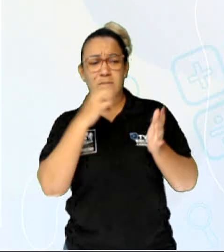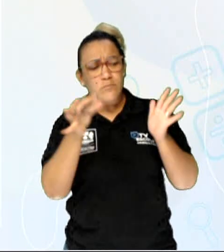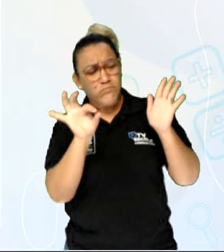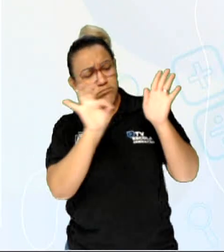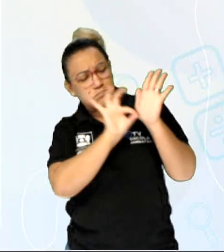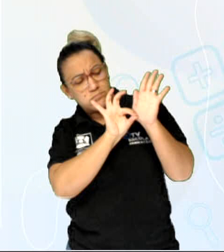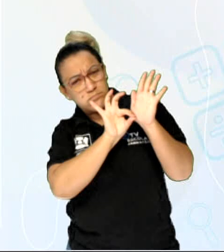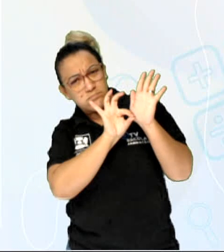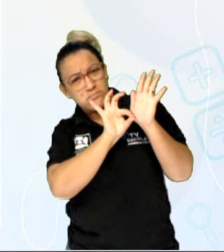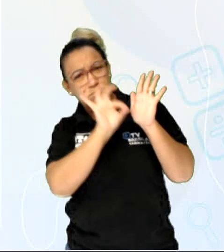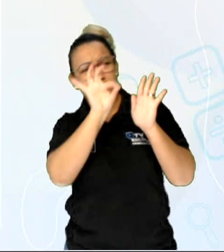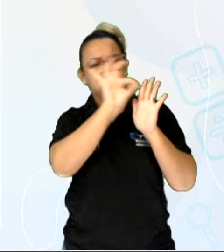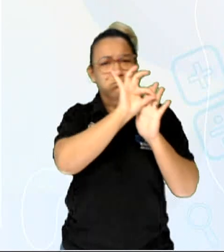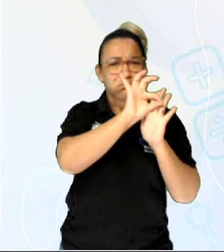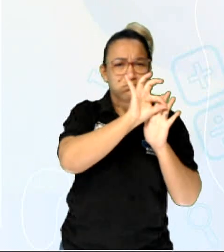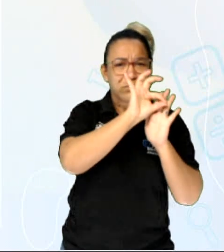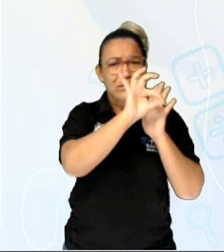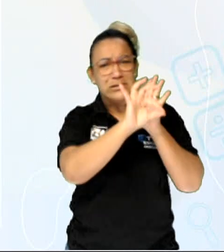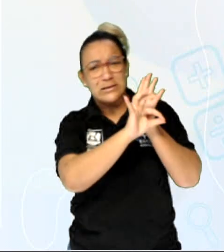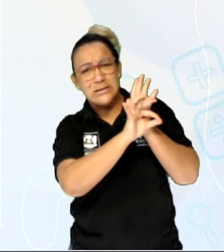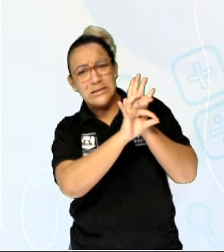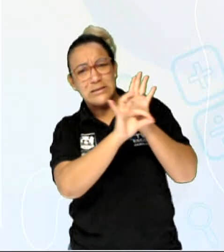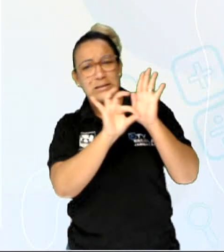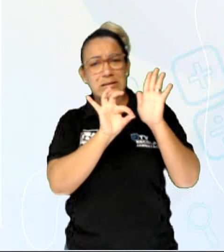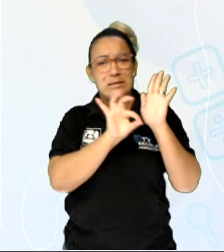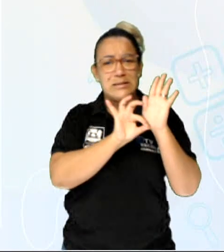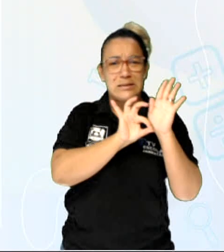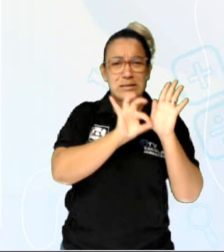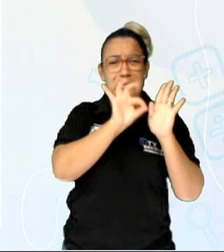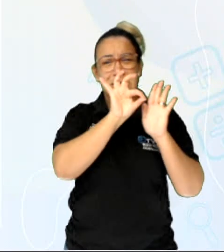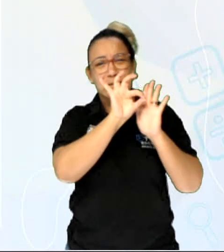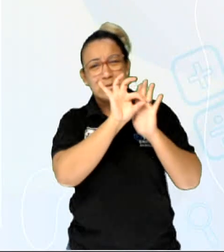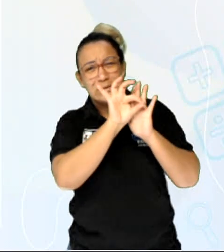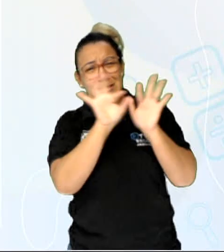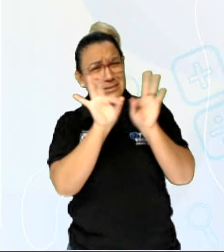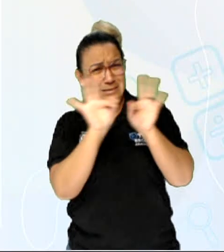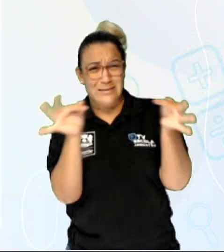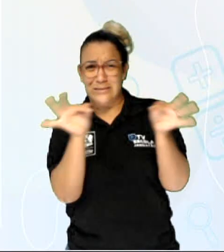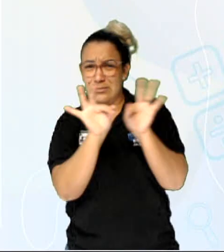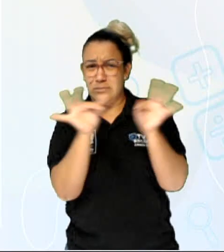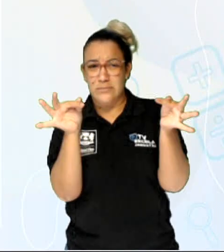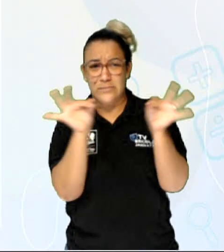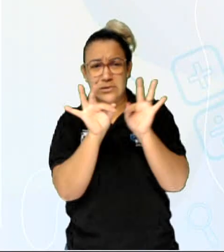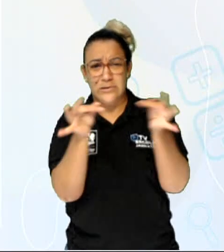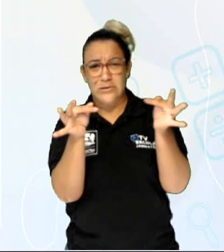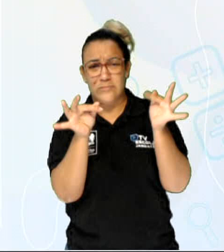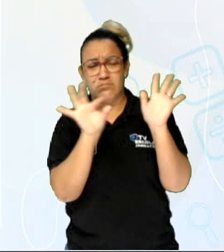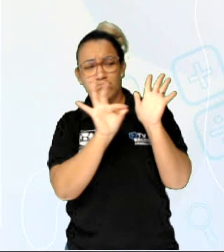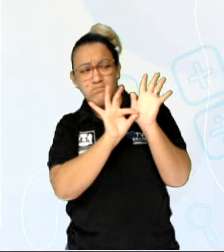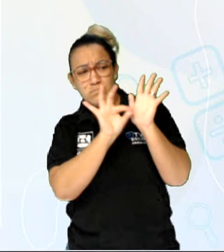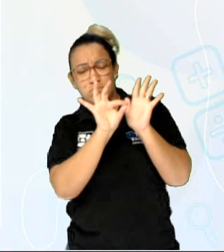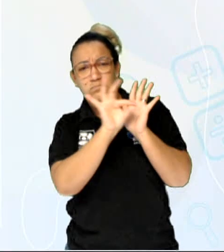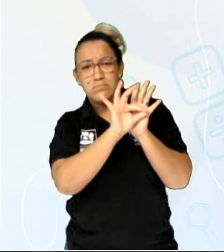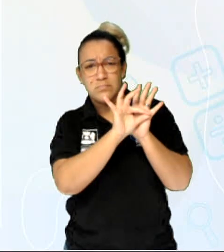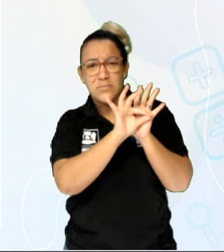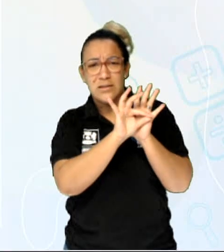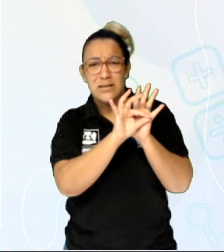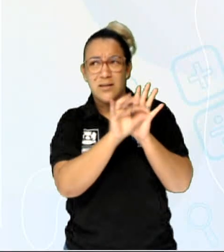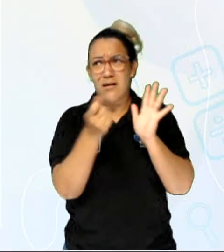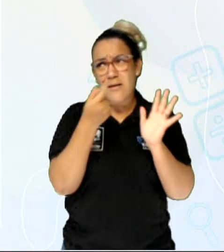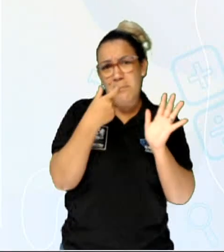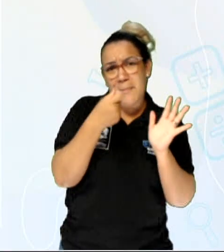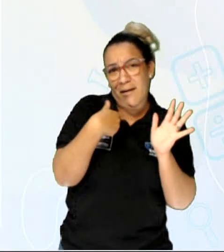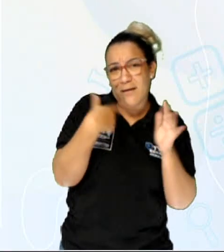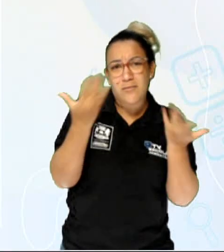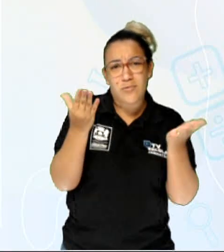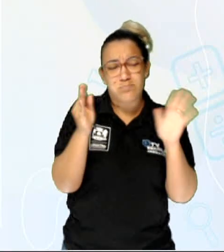aqui, uma feridinha ali, uma coisa assim muito besta, muito simples. Você vai, utiliza um remédio, uma